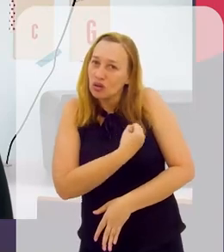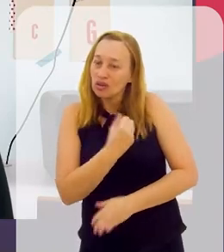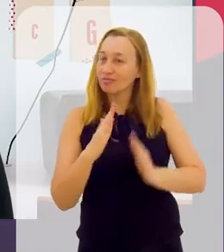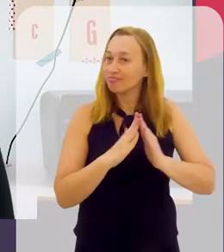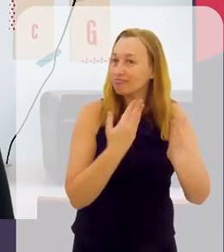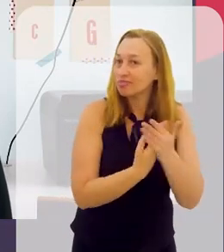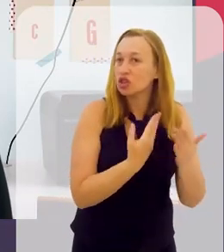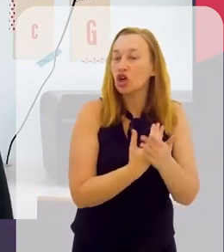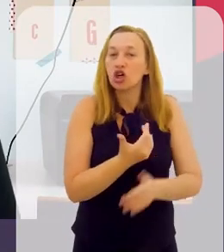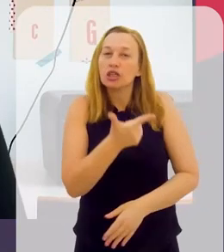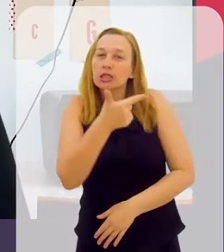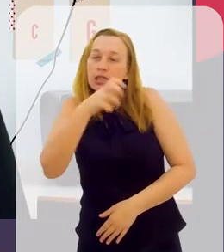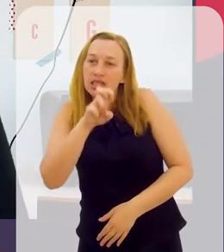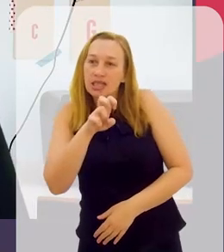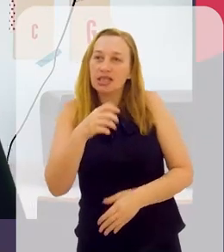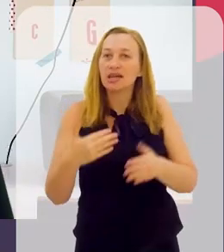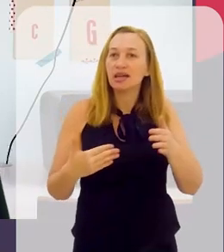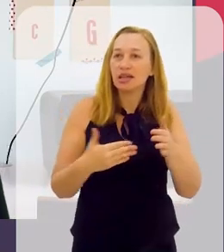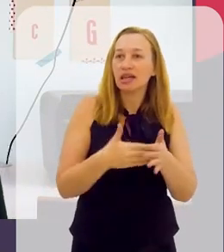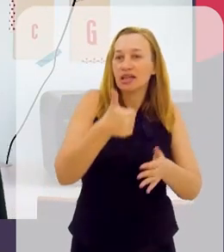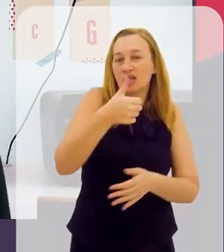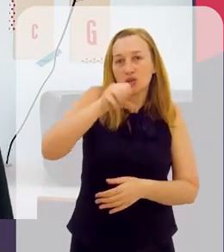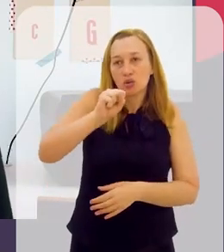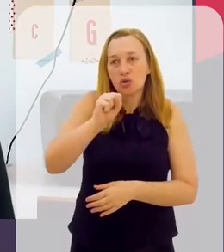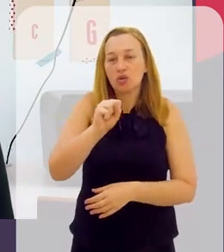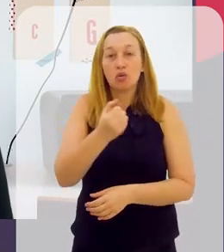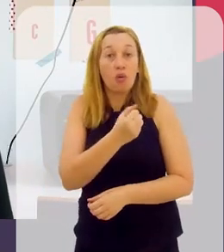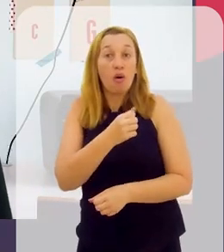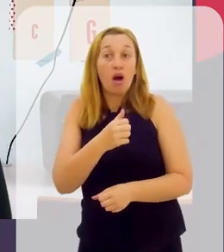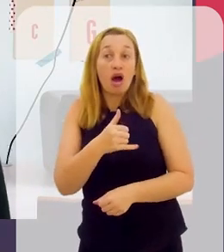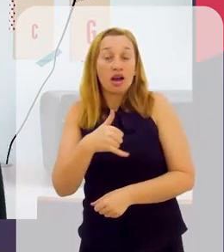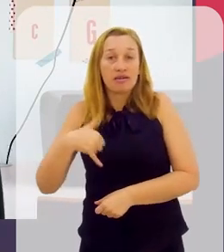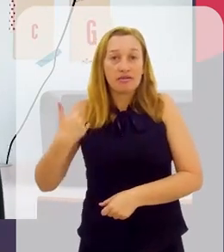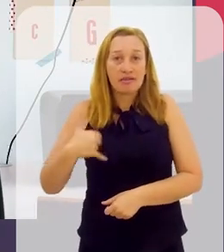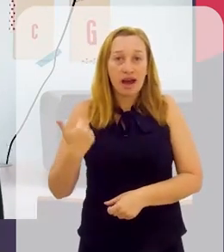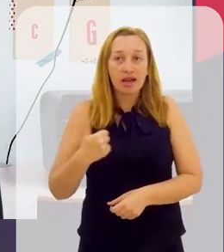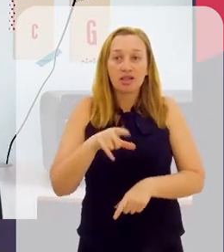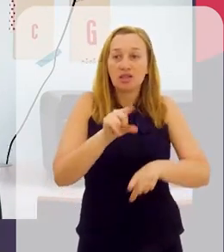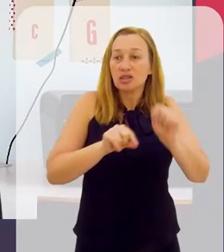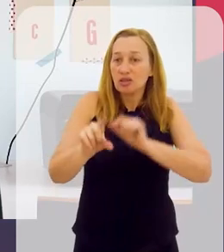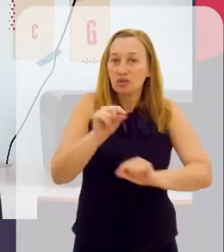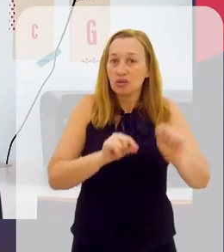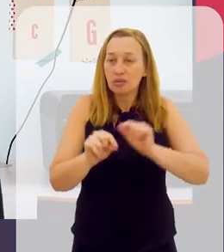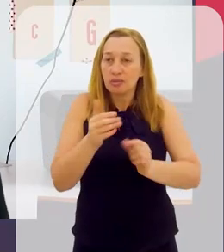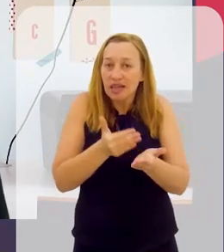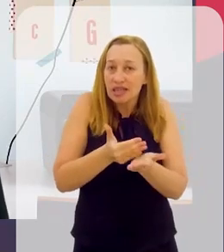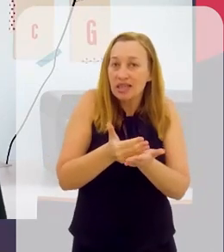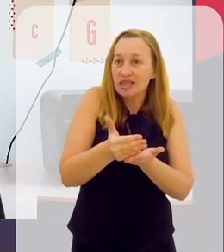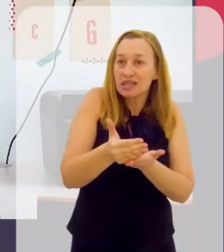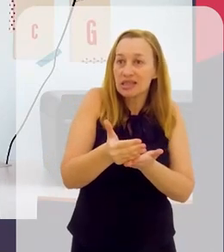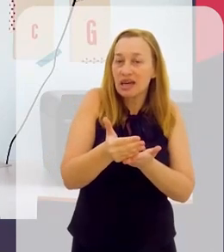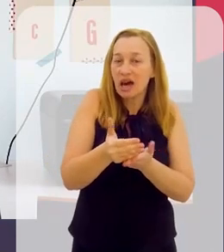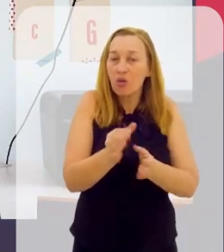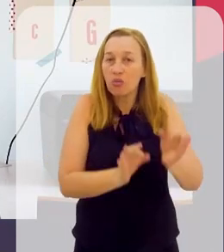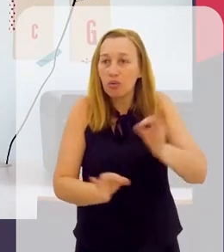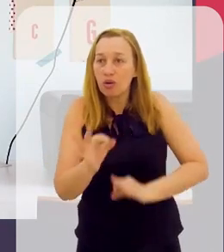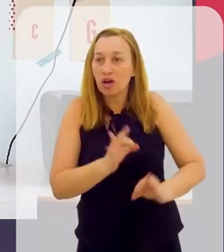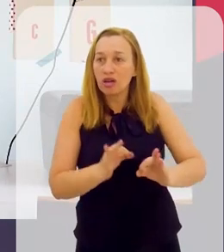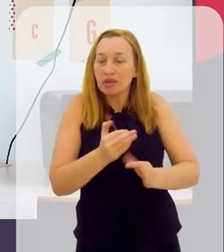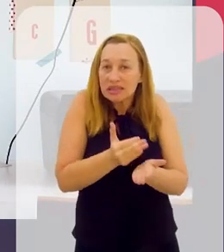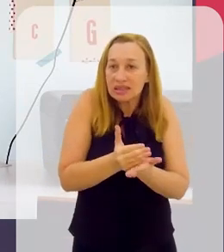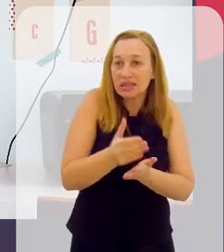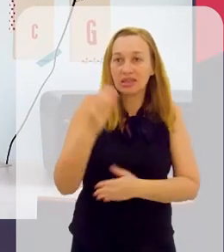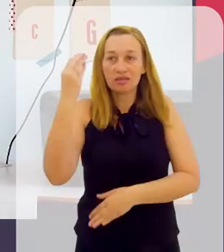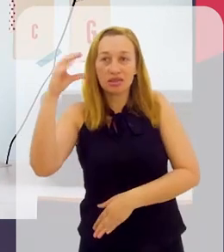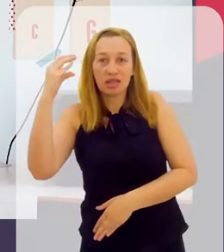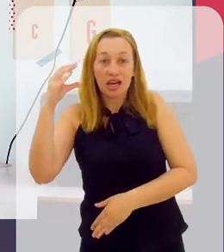escolar. Jovens de 15 a 18 anos são selecionados para participar do programa de pré-iniciação científica e